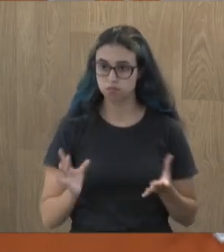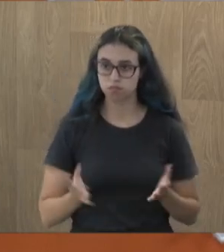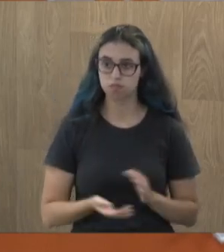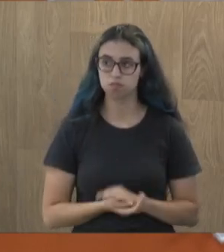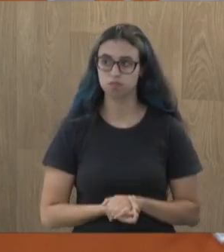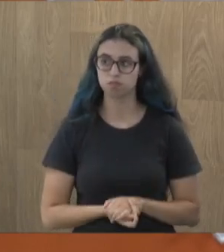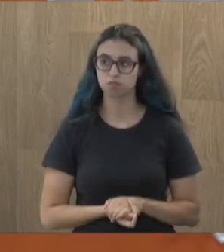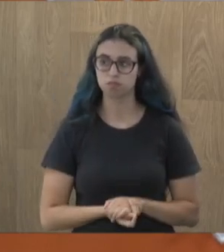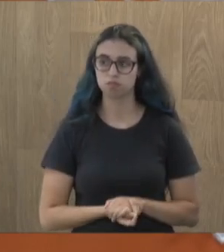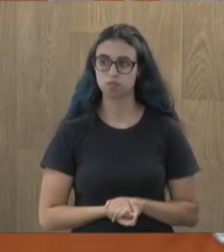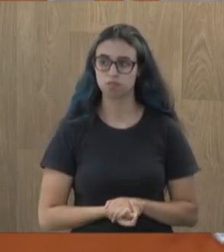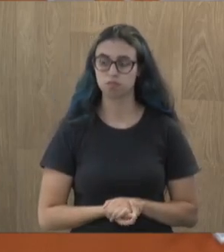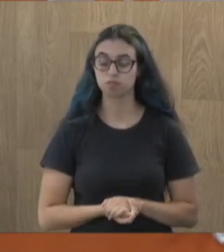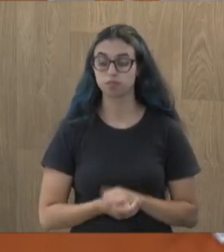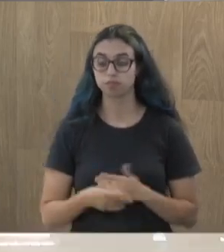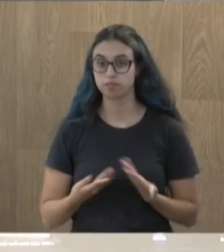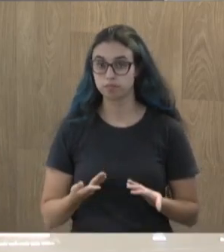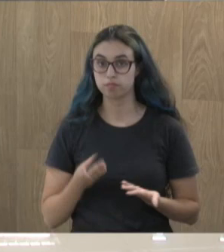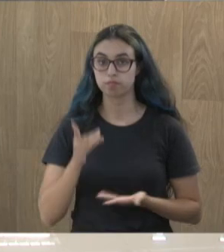Diego,